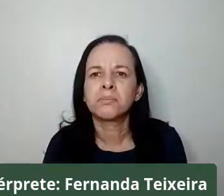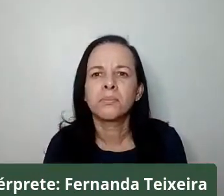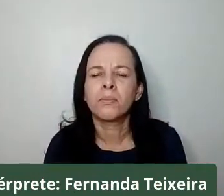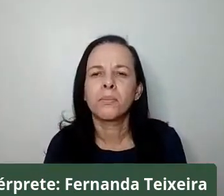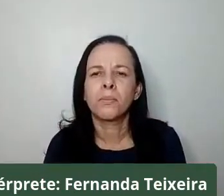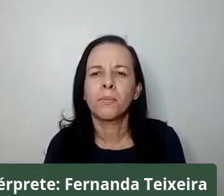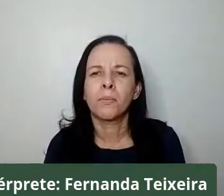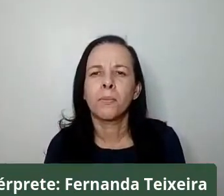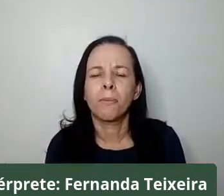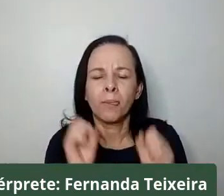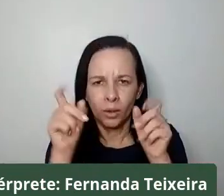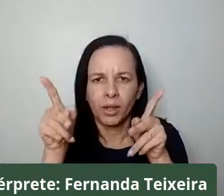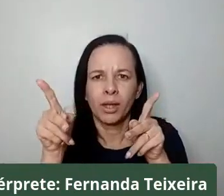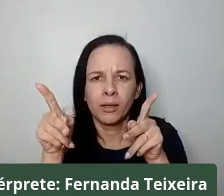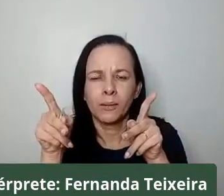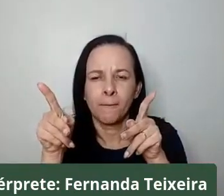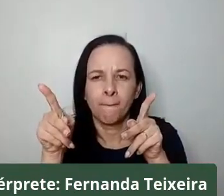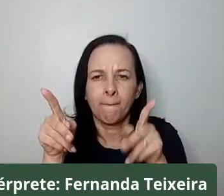Já está ok, Joran?